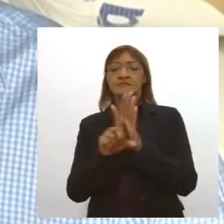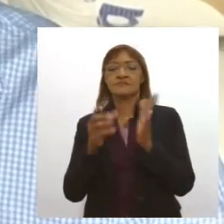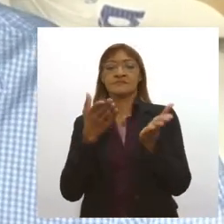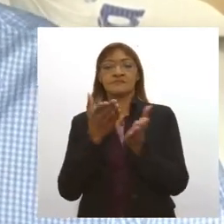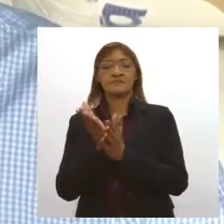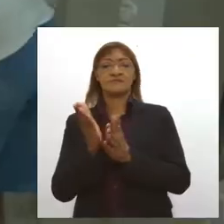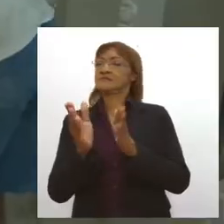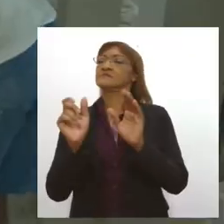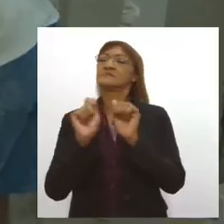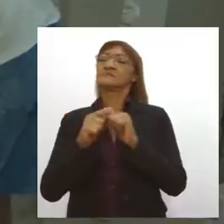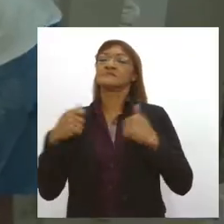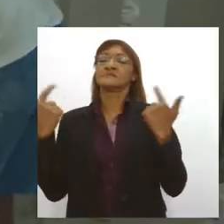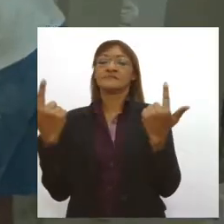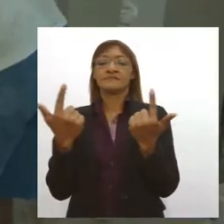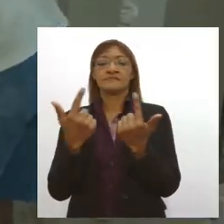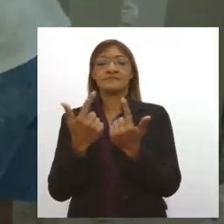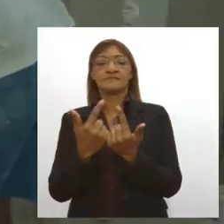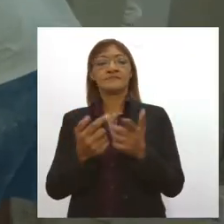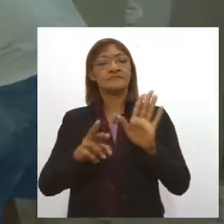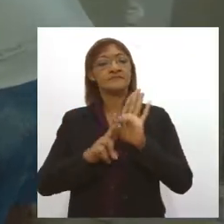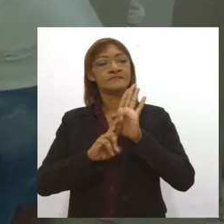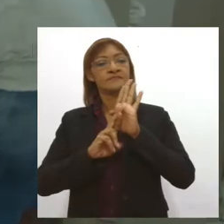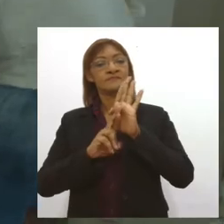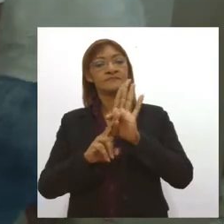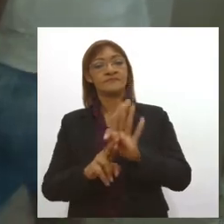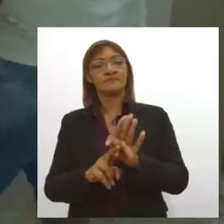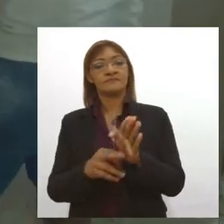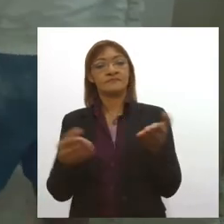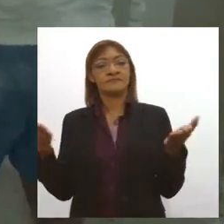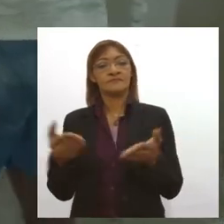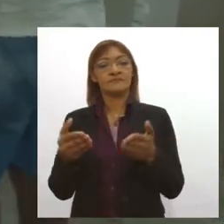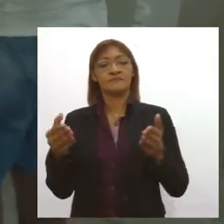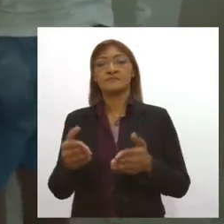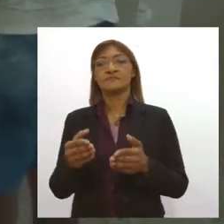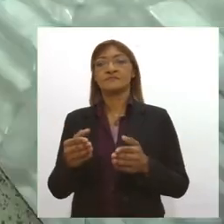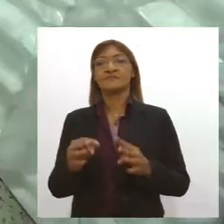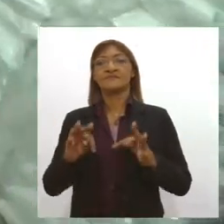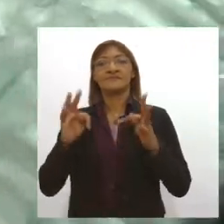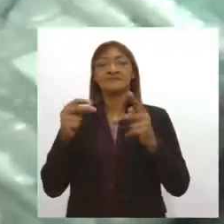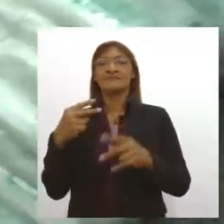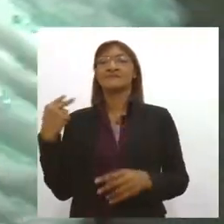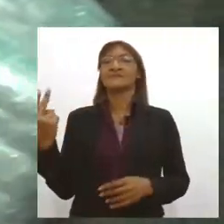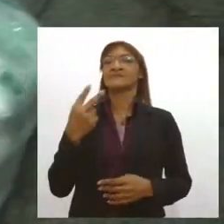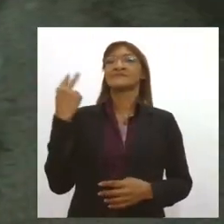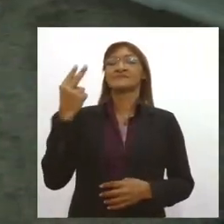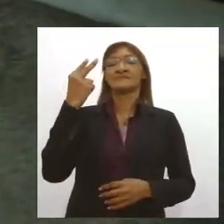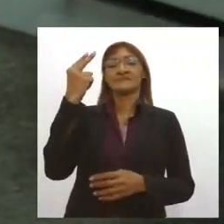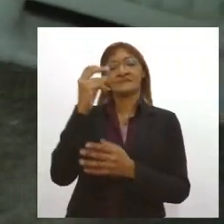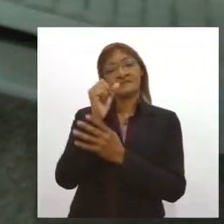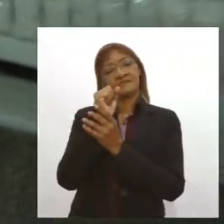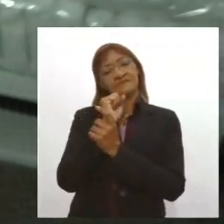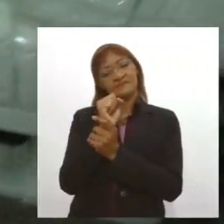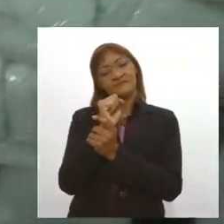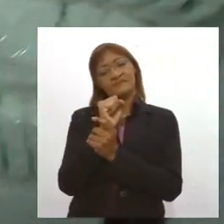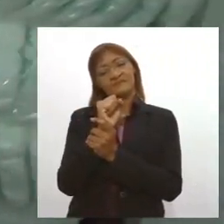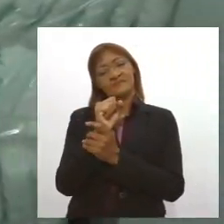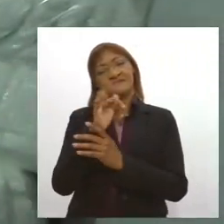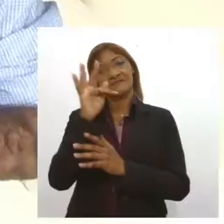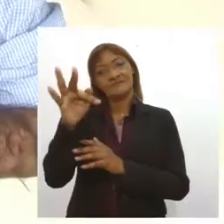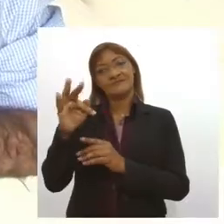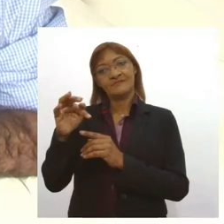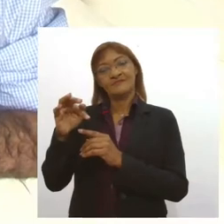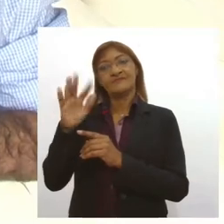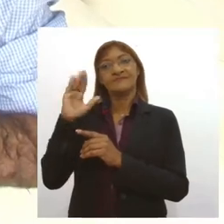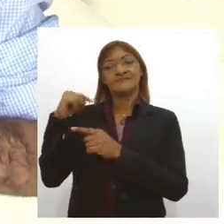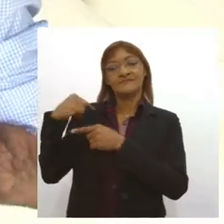legislativa representa para os produtores reconhecimento e segurança para as futuras gerações